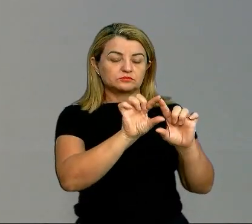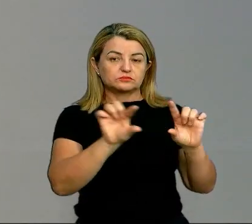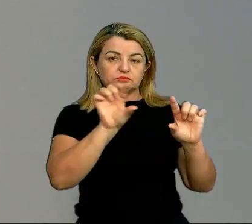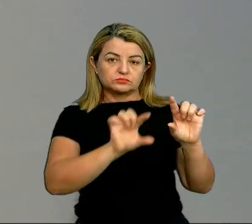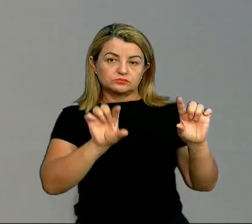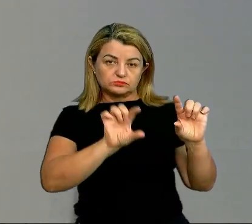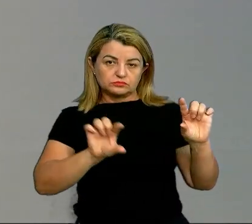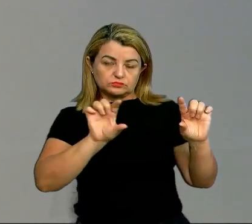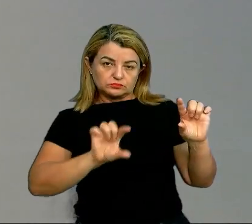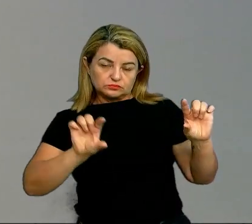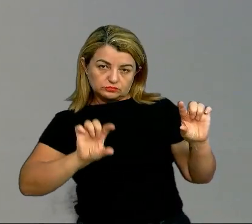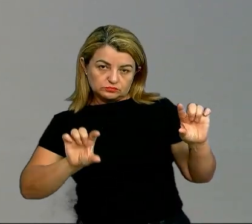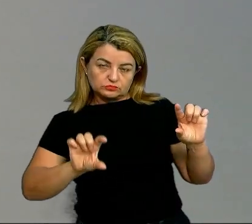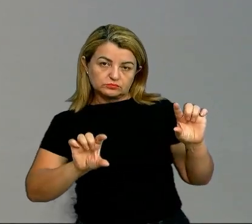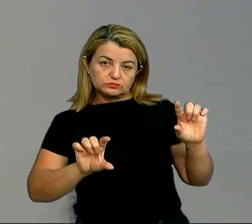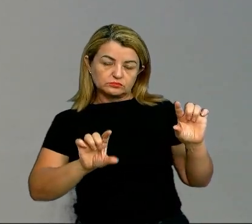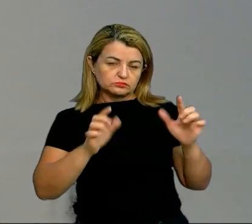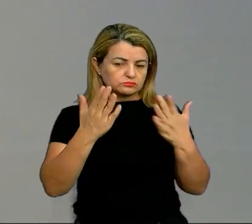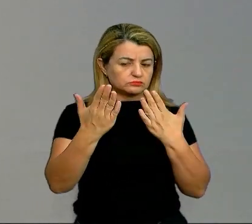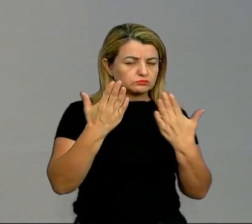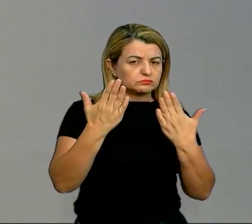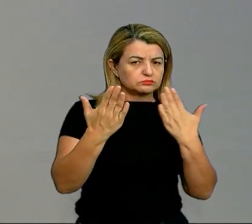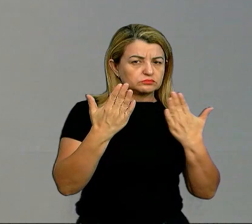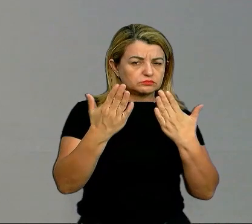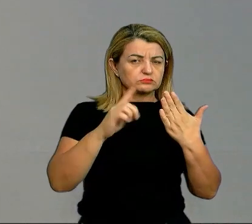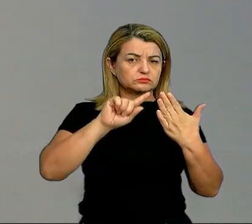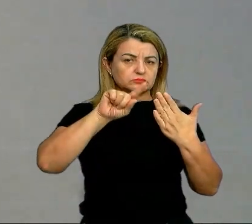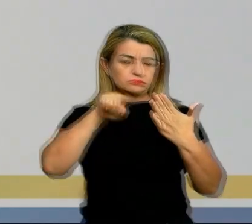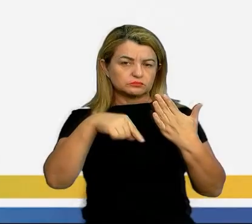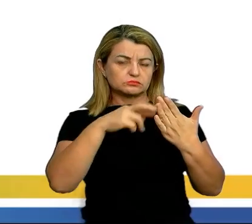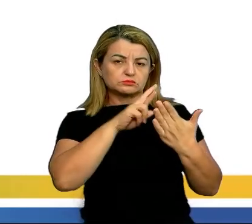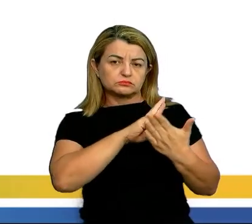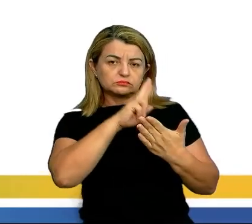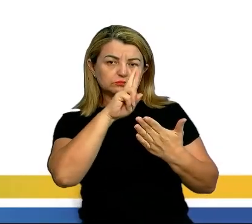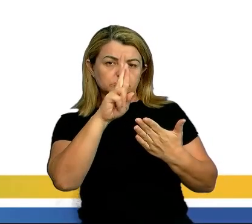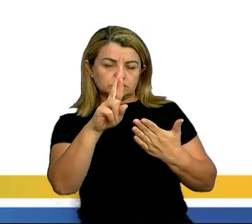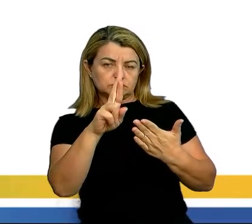obras dele, analisar e posteriormente resolver uma questão.